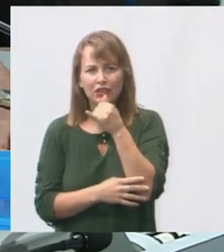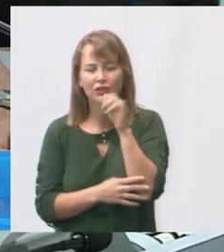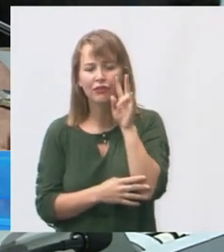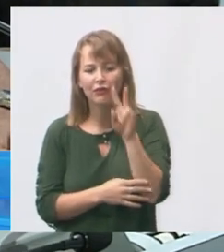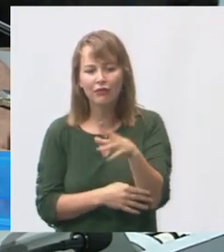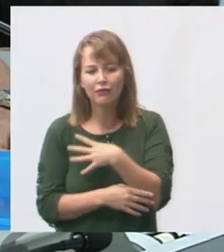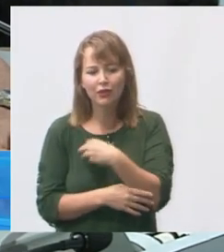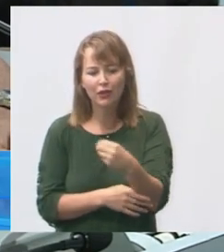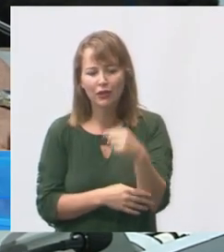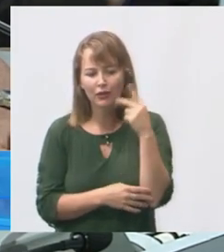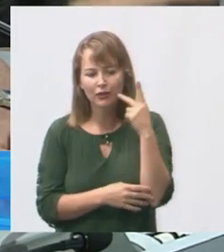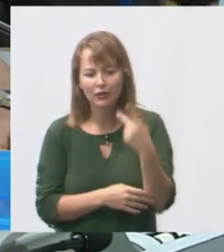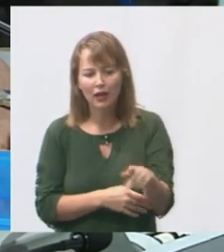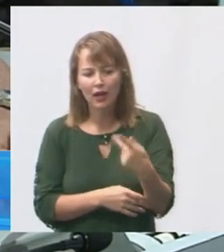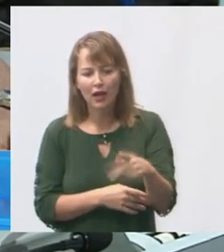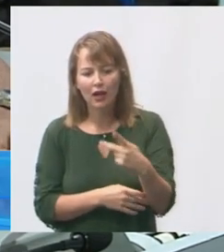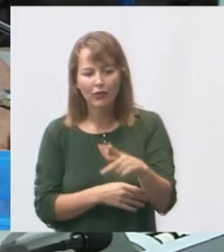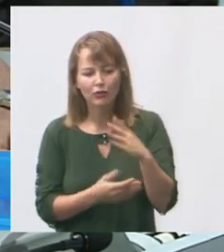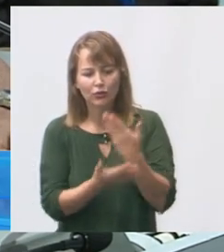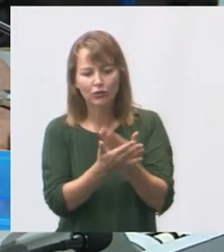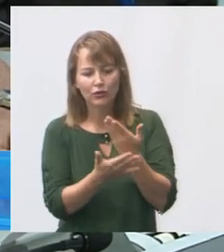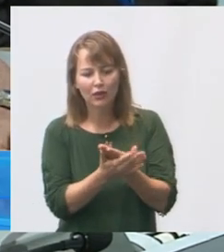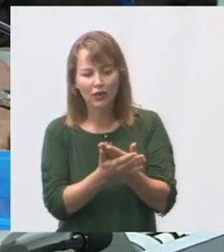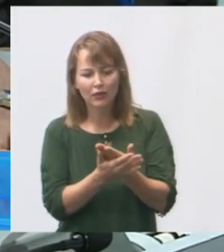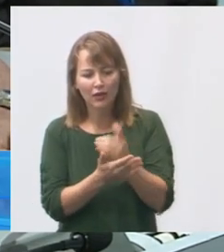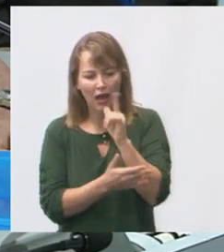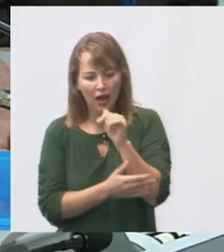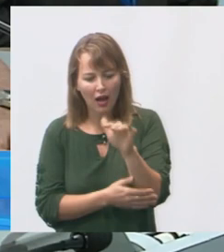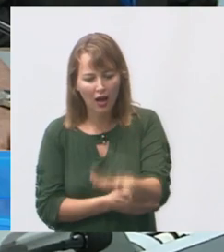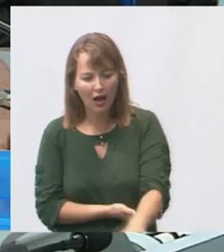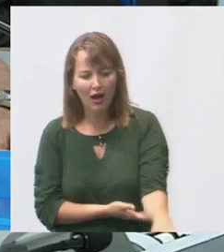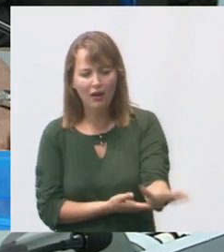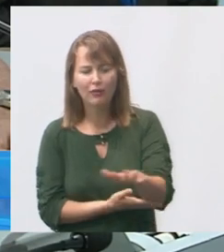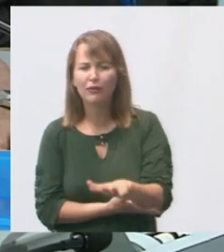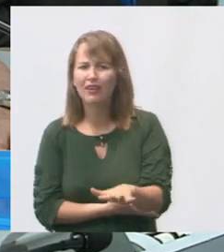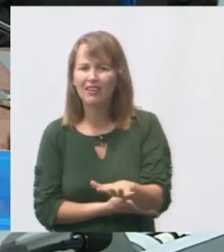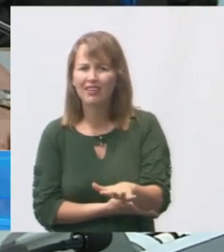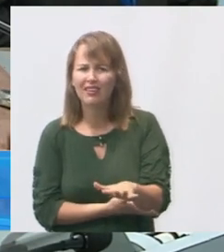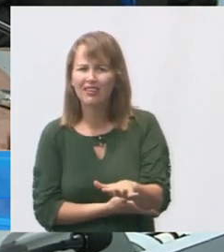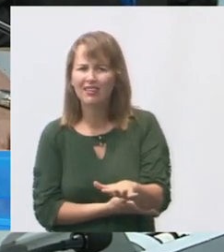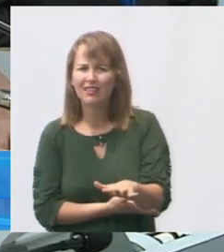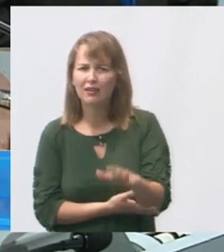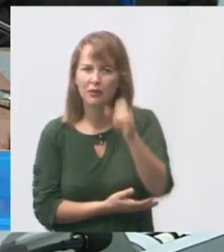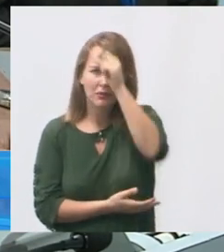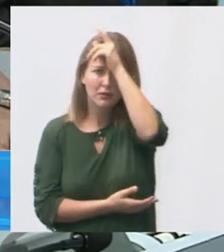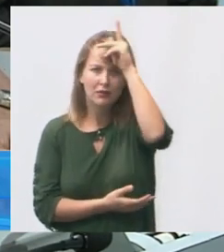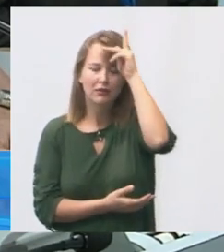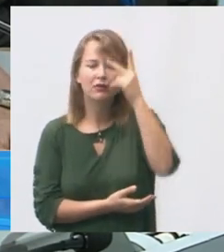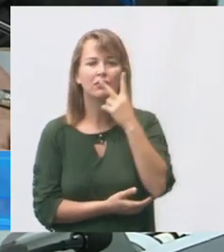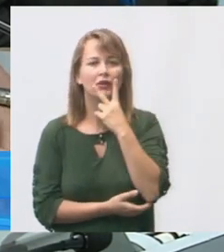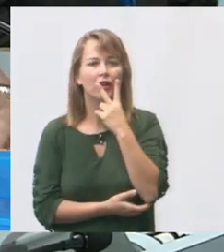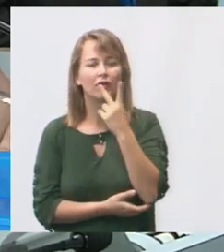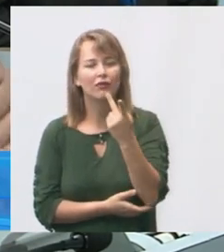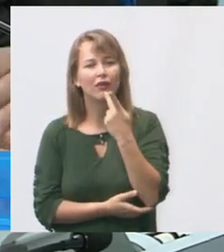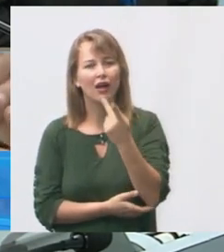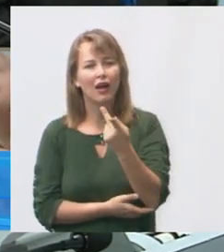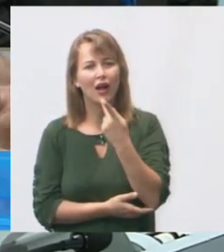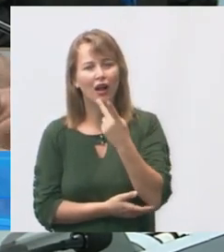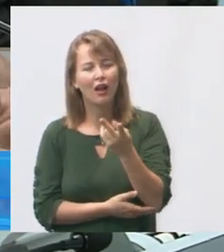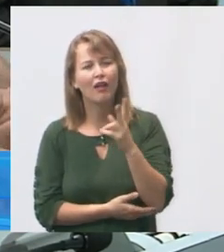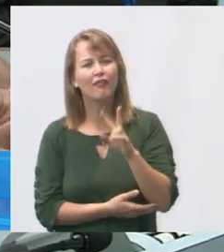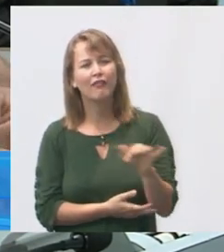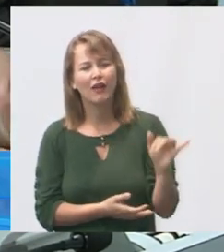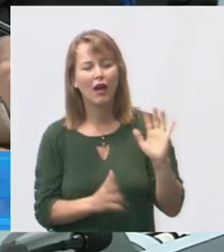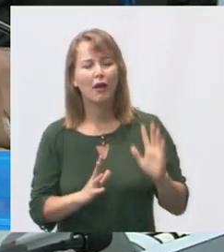estudando no meio de poça de água e a prefeitura de Vitória ela diz que vai melhorar e sempre o